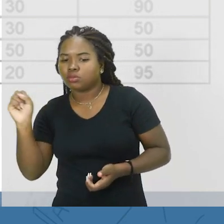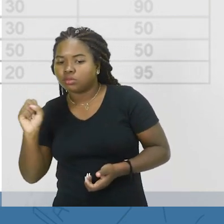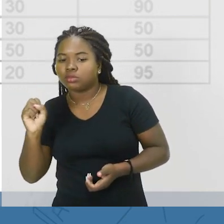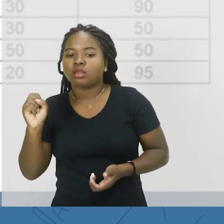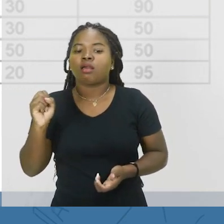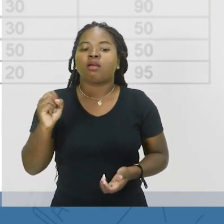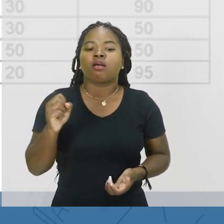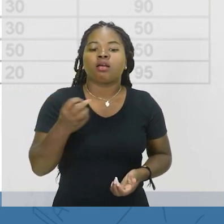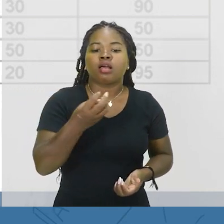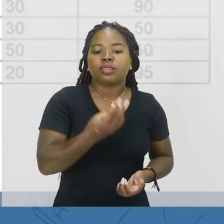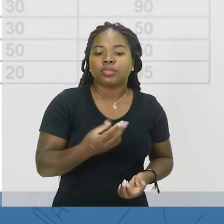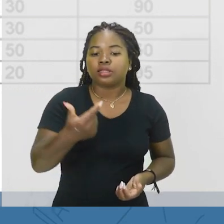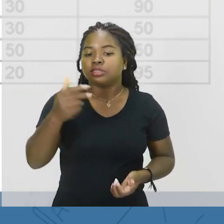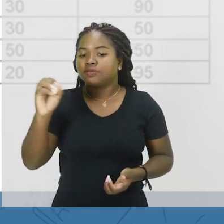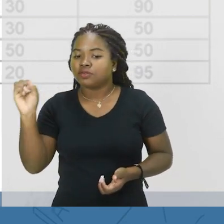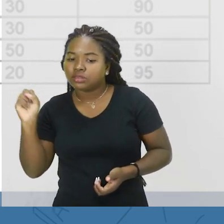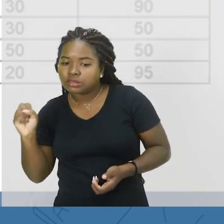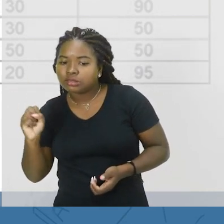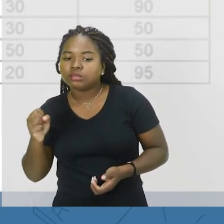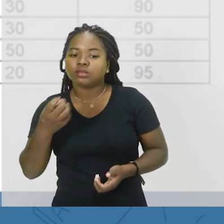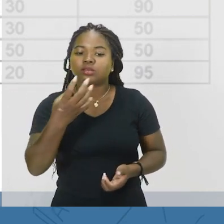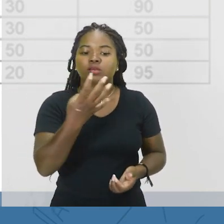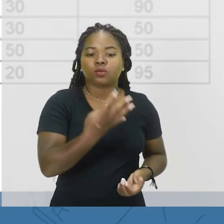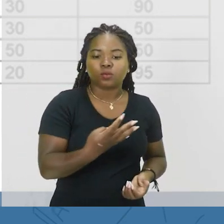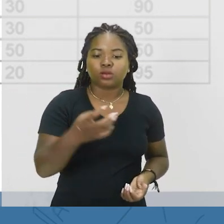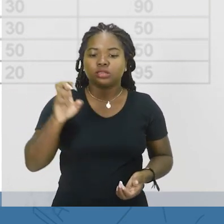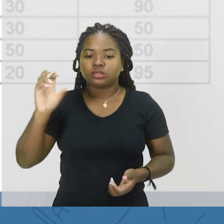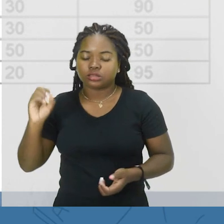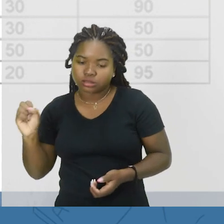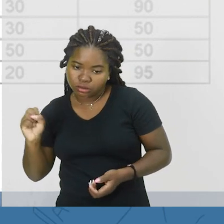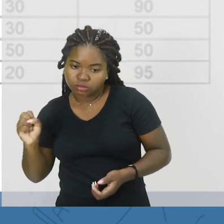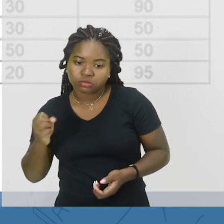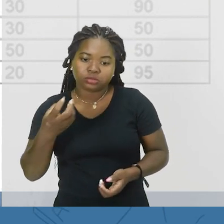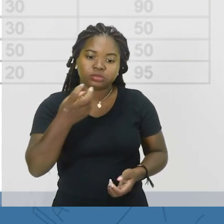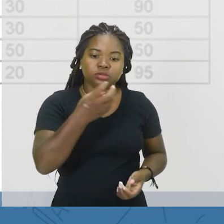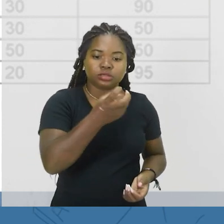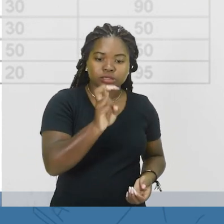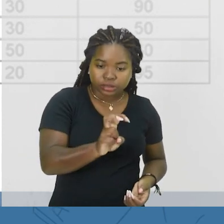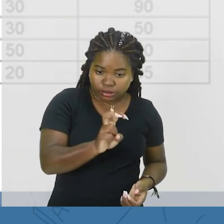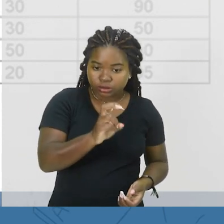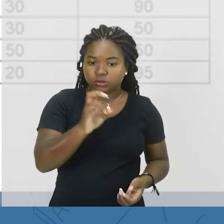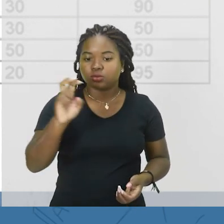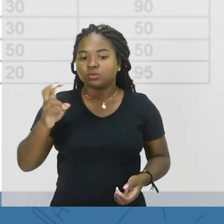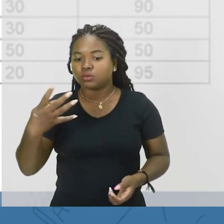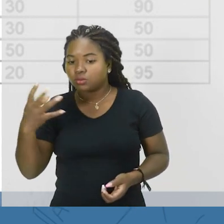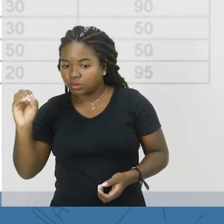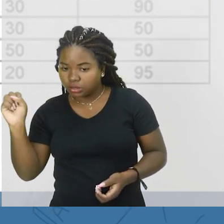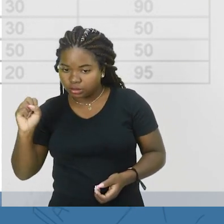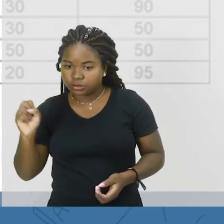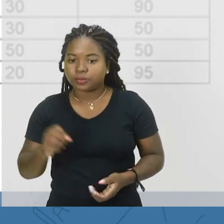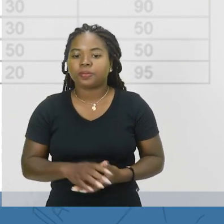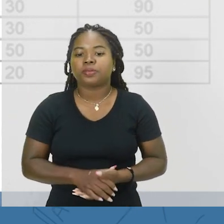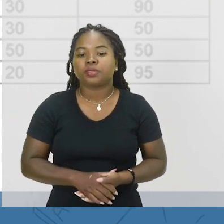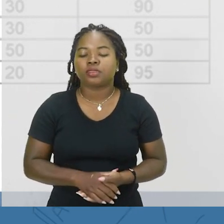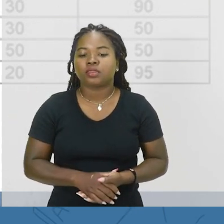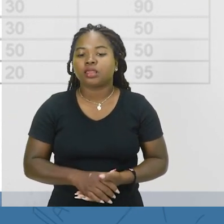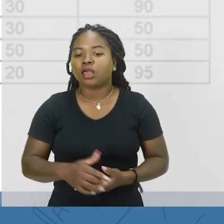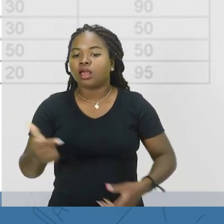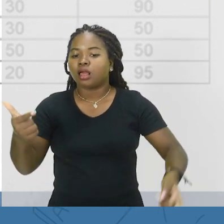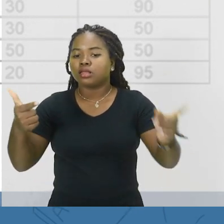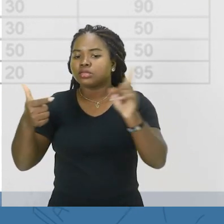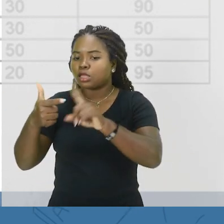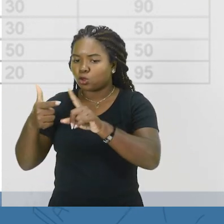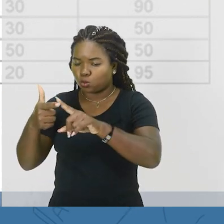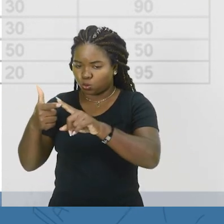lente 3, 20 a lente 4, 50 e a lente 5, 40, né? Tempo de esmaecimento